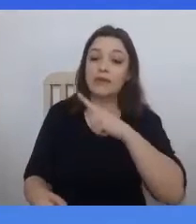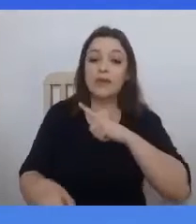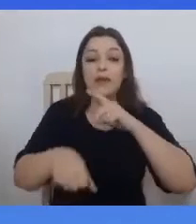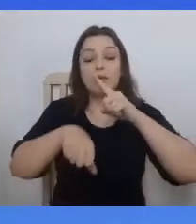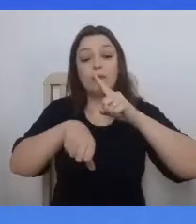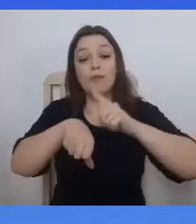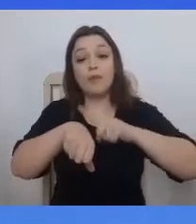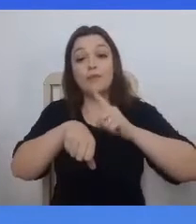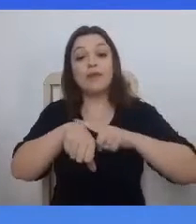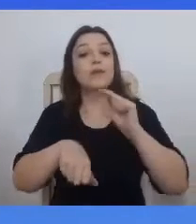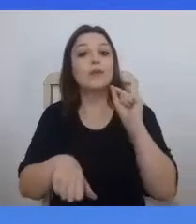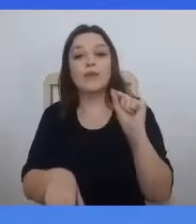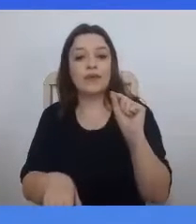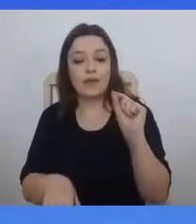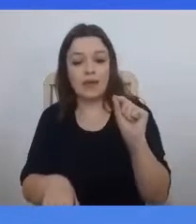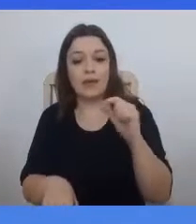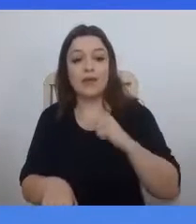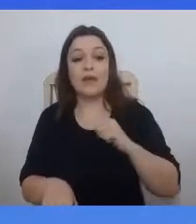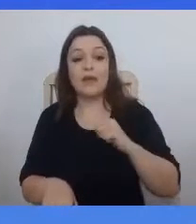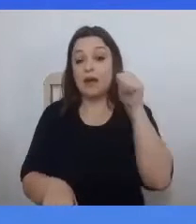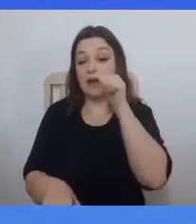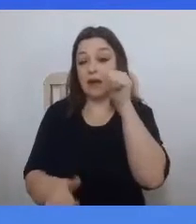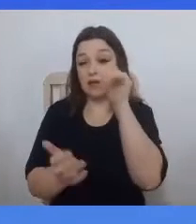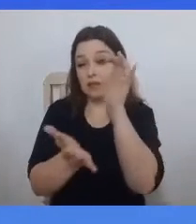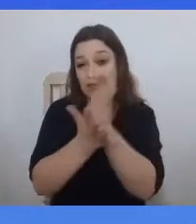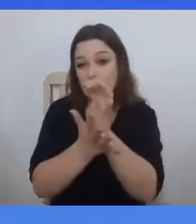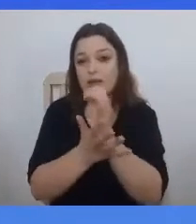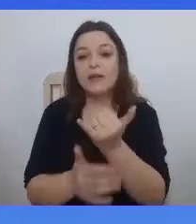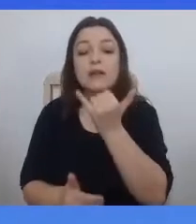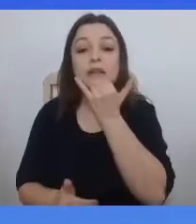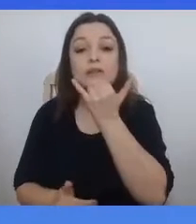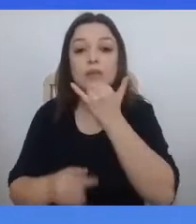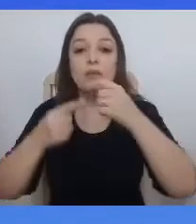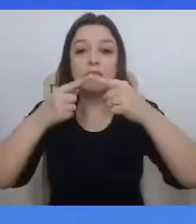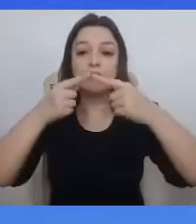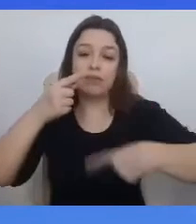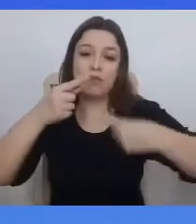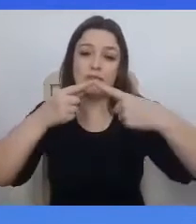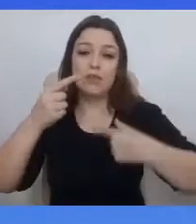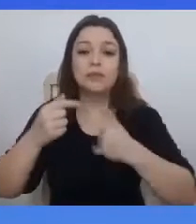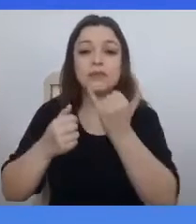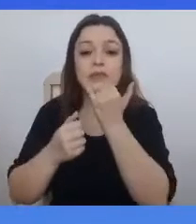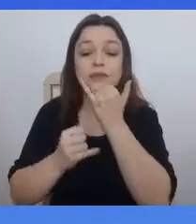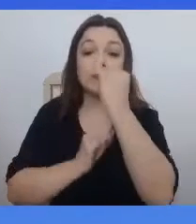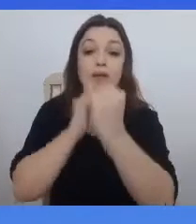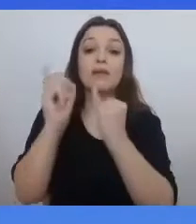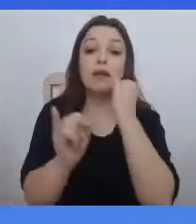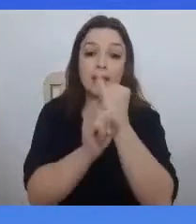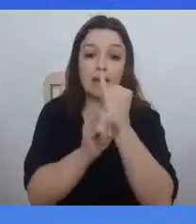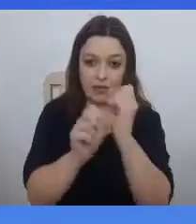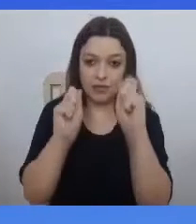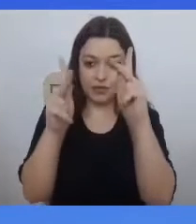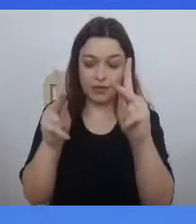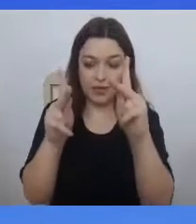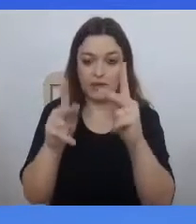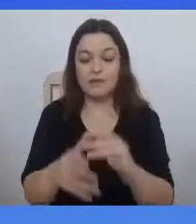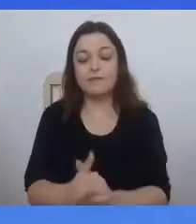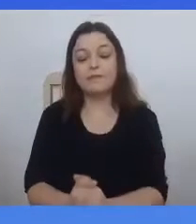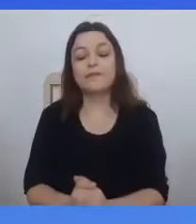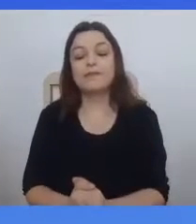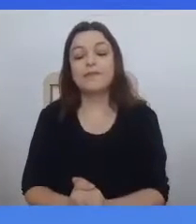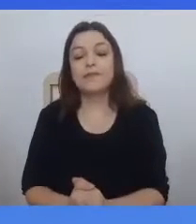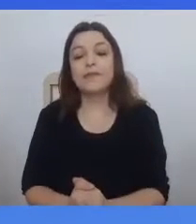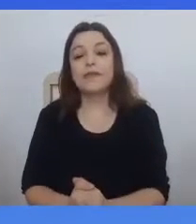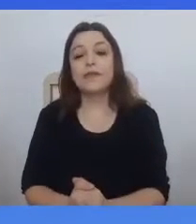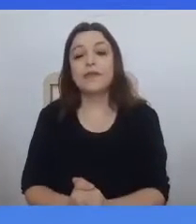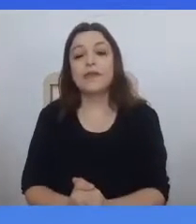do Brasil, da UFPR e do mundo ainda estavam no seu processo de conquista